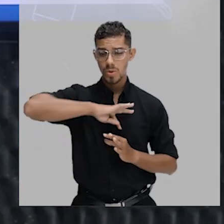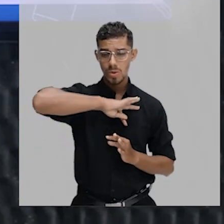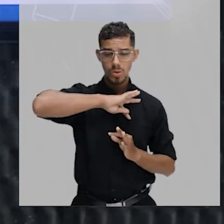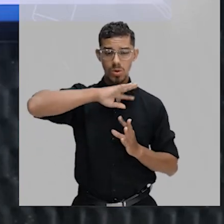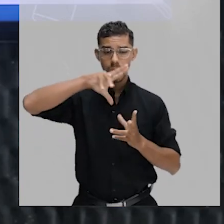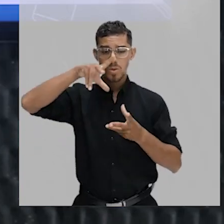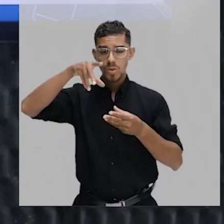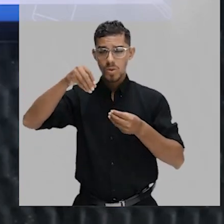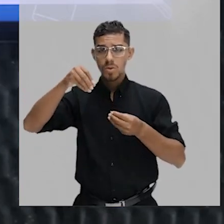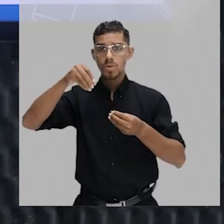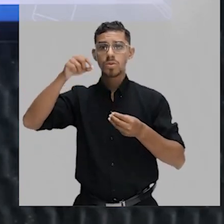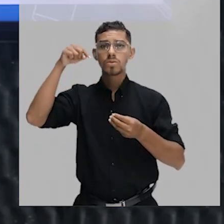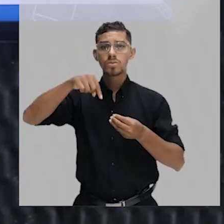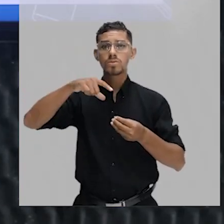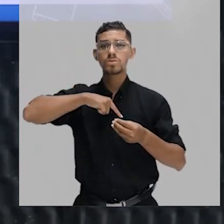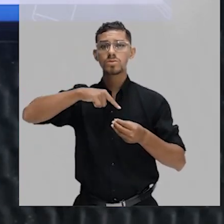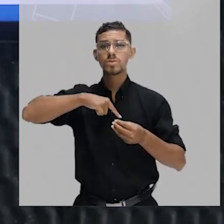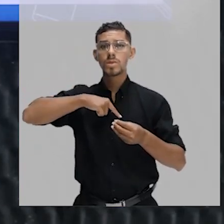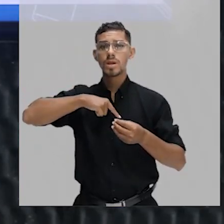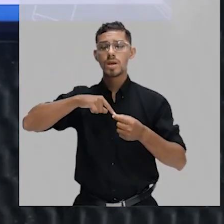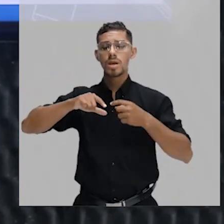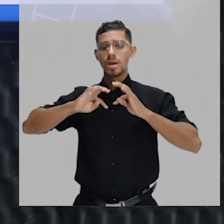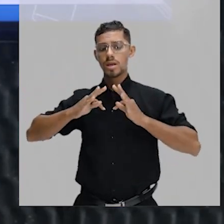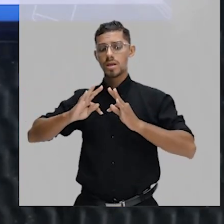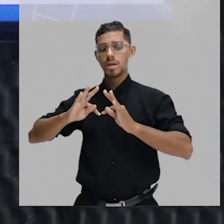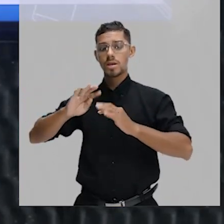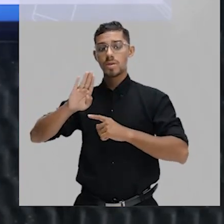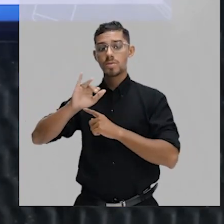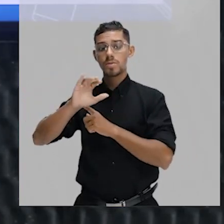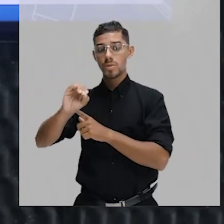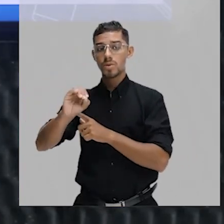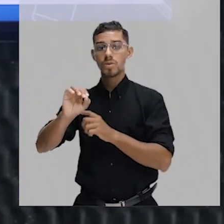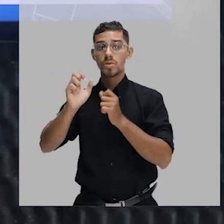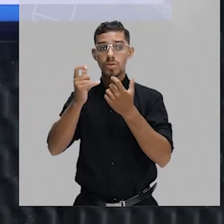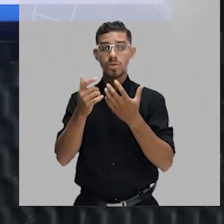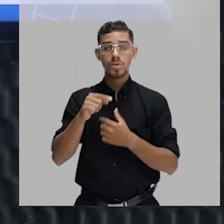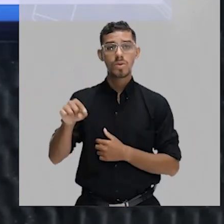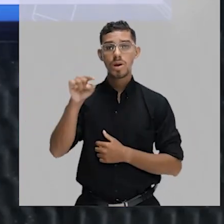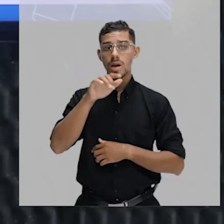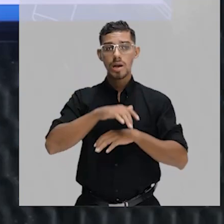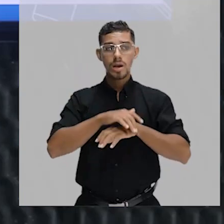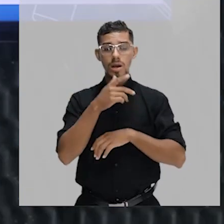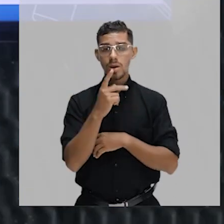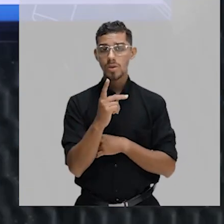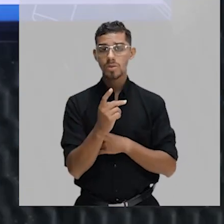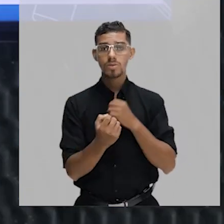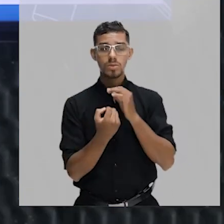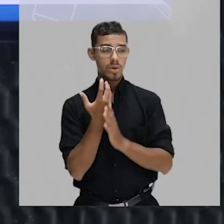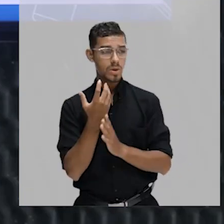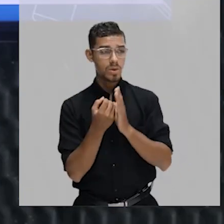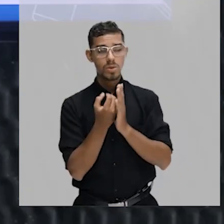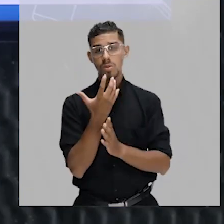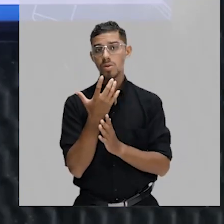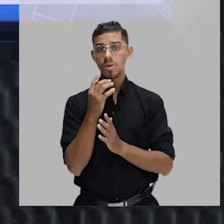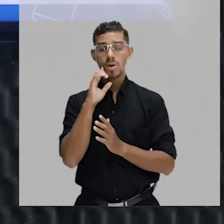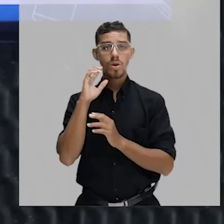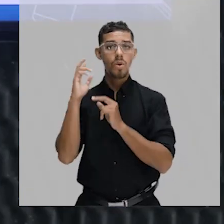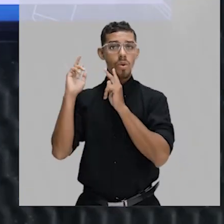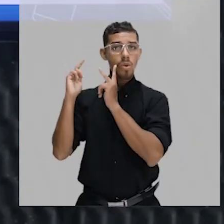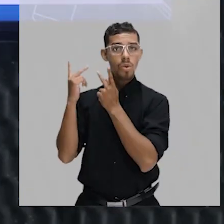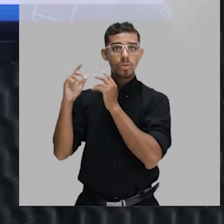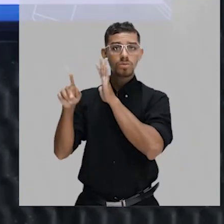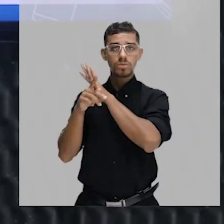de biotecnologia. Então toda vez que você, por exemplo, produz, sintetiza um hormônio animal,